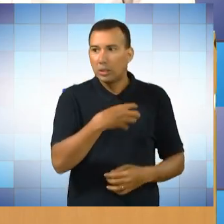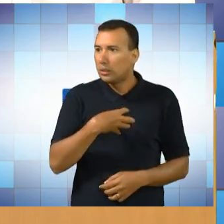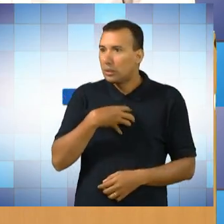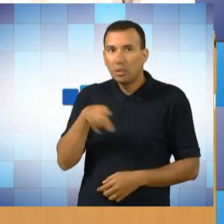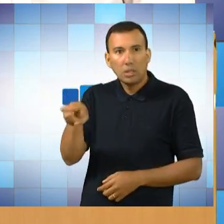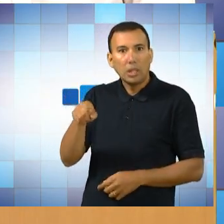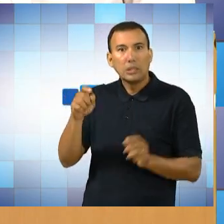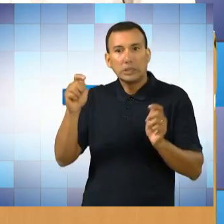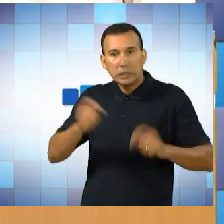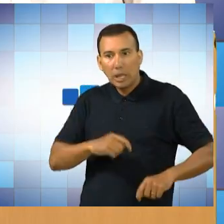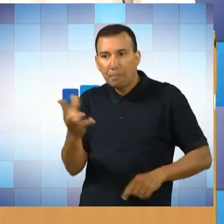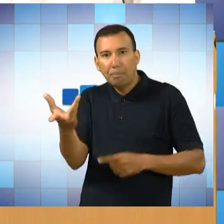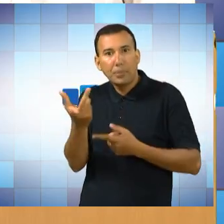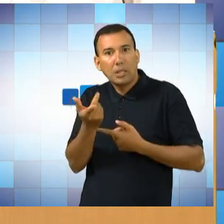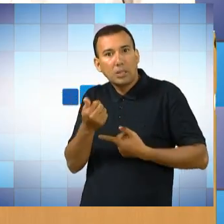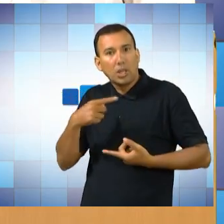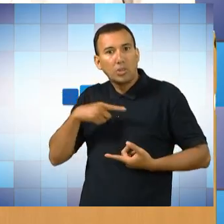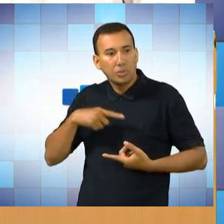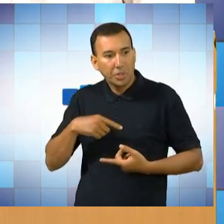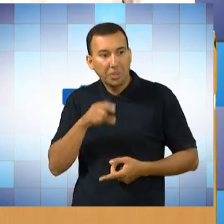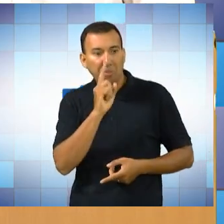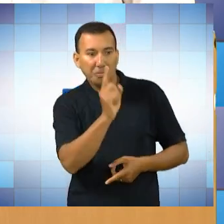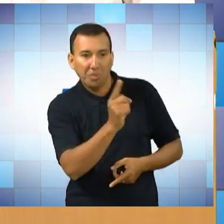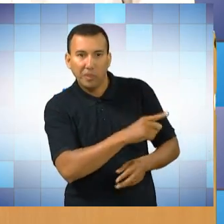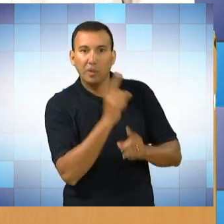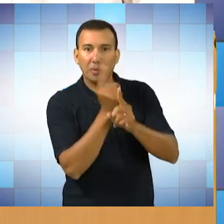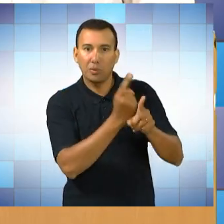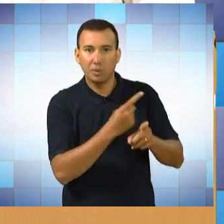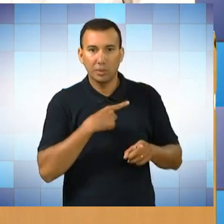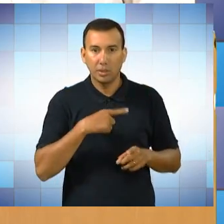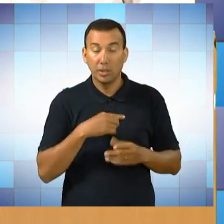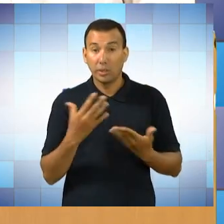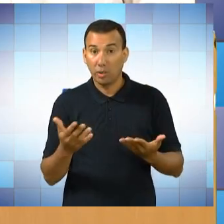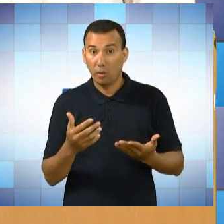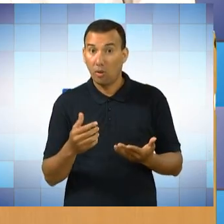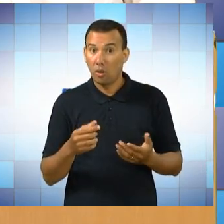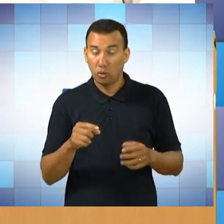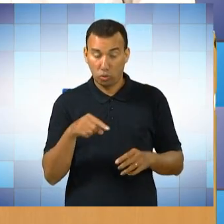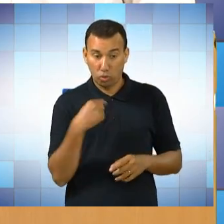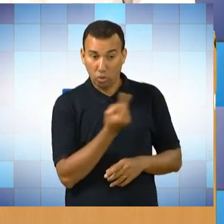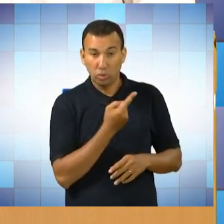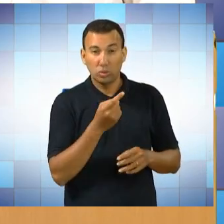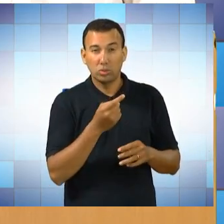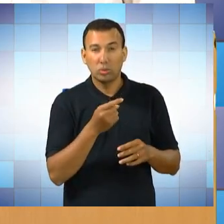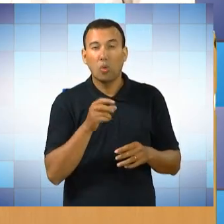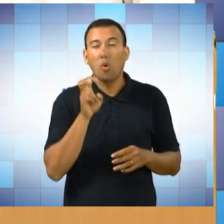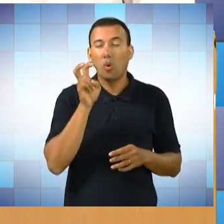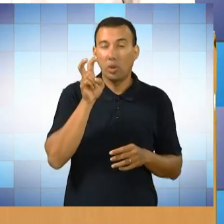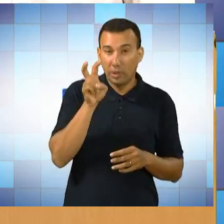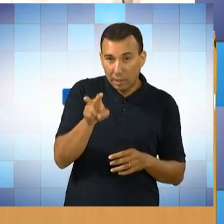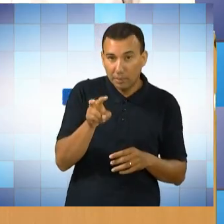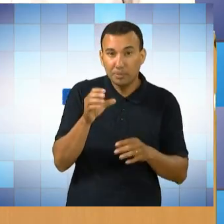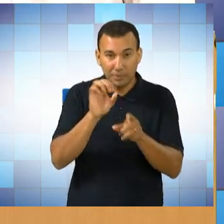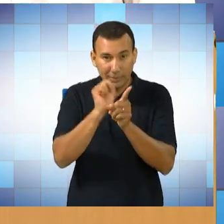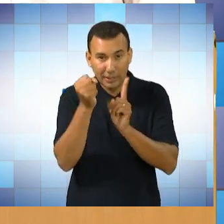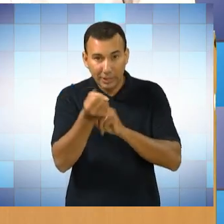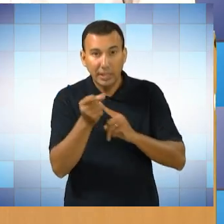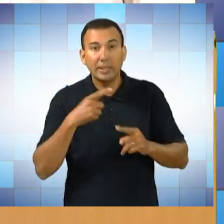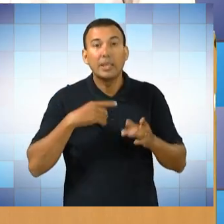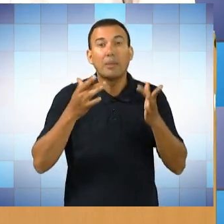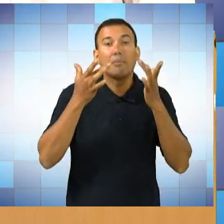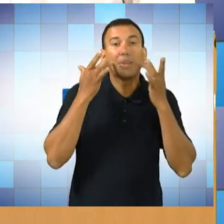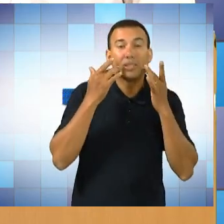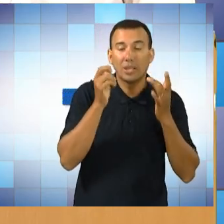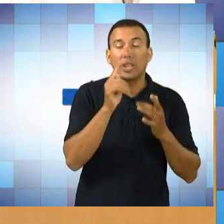bastante, né? Nós fizemos uma intervenção onde os alunos do projeto Um Olhar para a Cidadania faziam uma apresentação artística